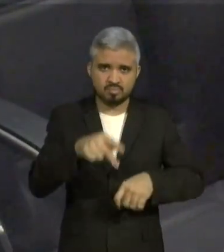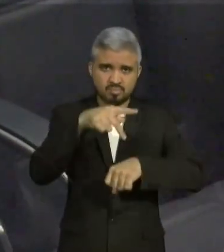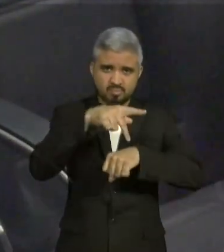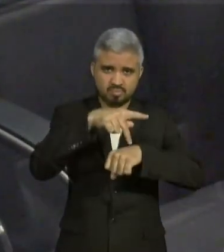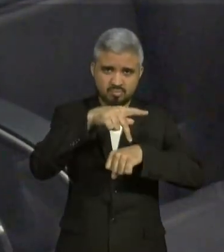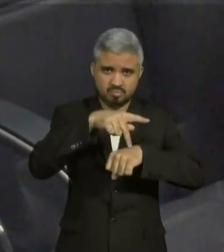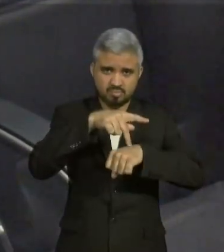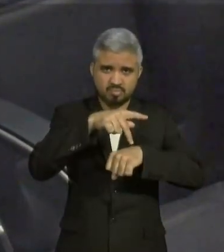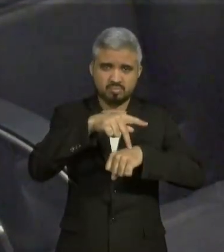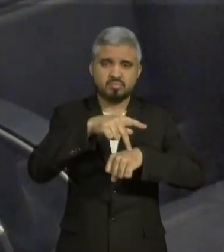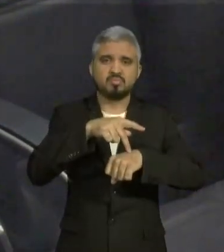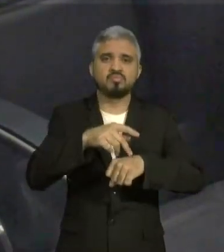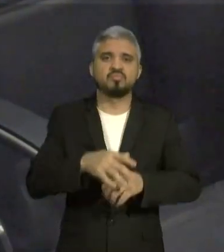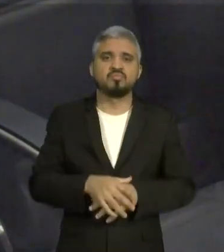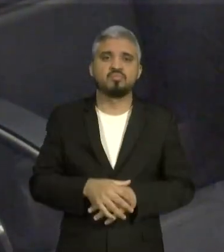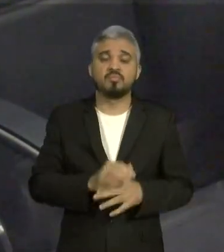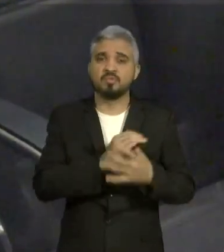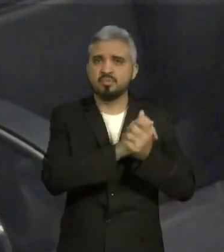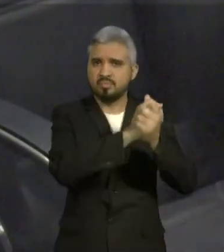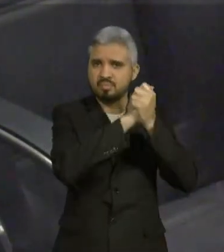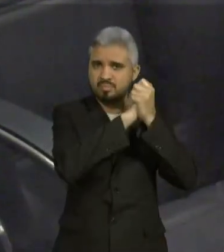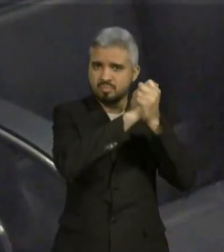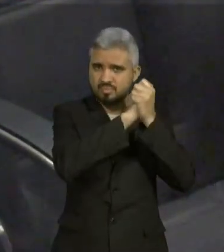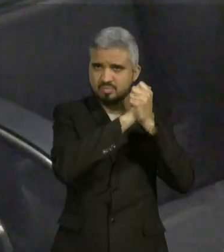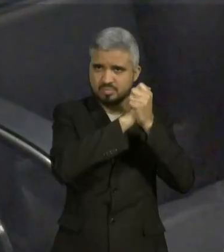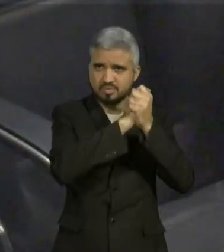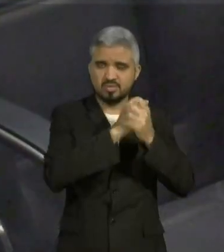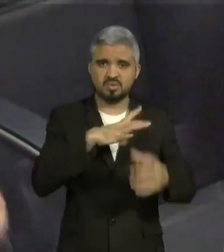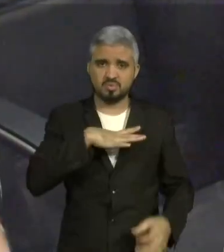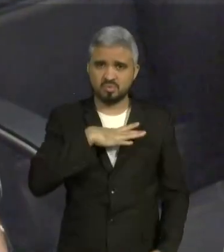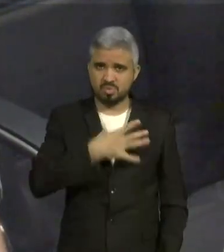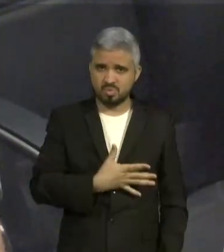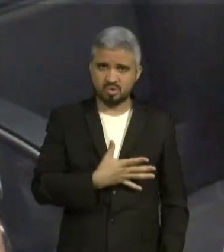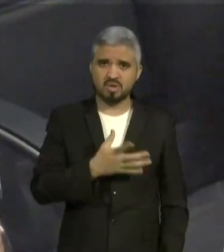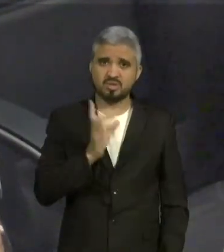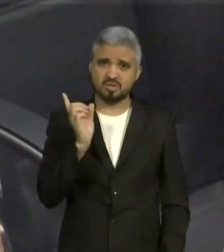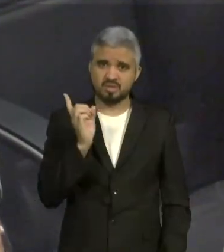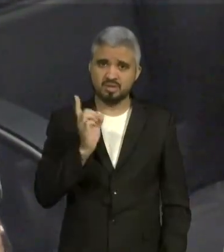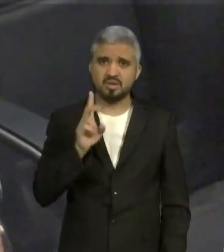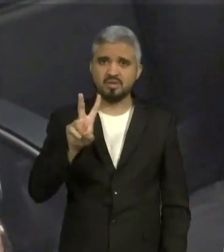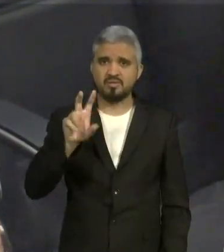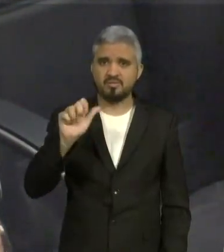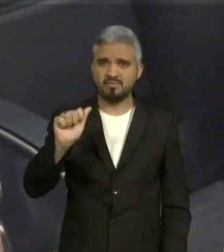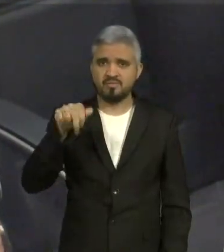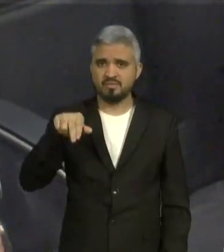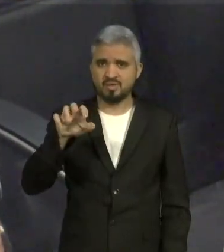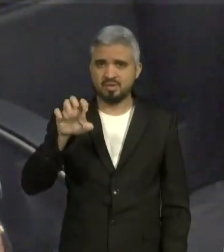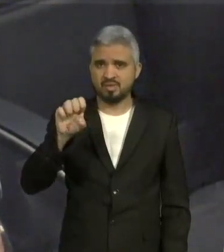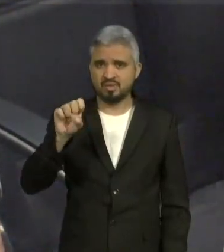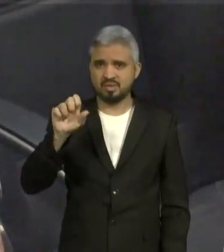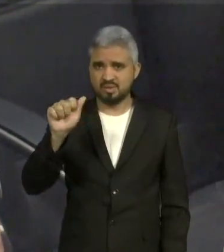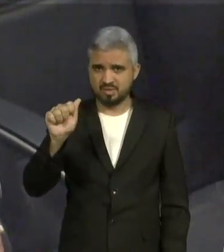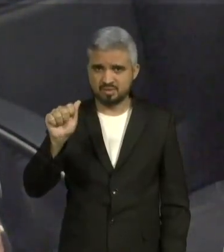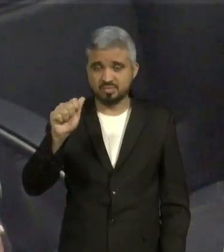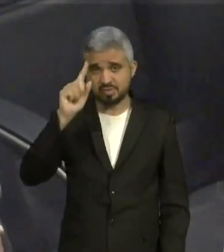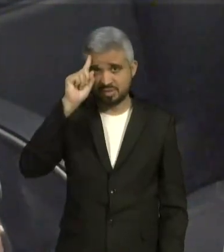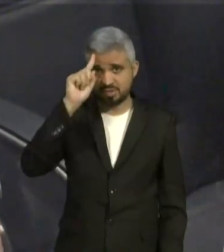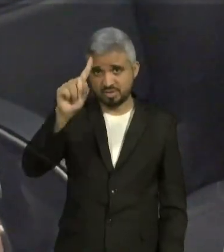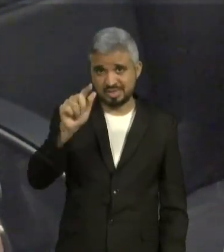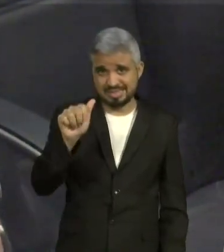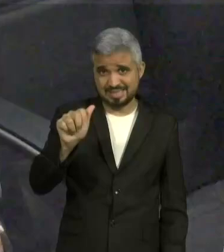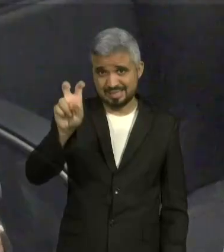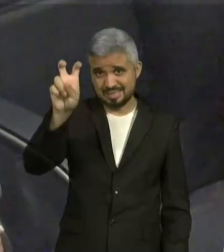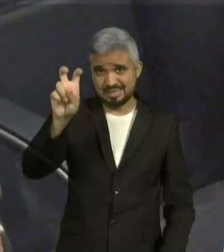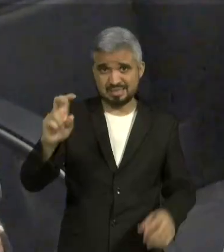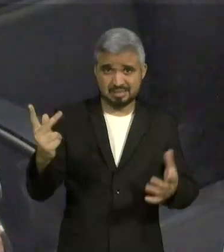Maia teve. Parabenizar pela sua coragem, que no dia 15 eu sofri o acidente e fiquei impossibilitado de participar da campanha.